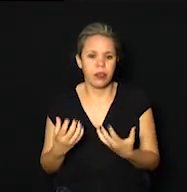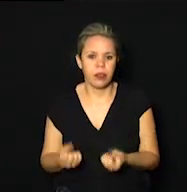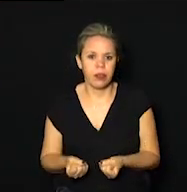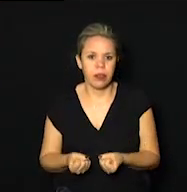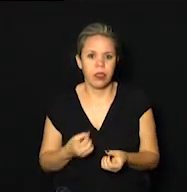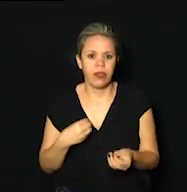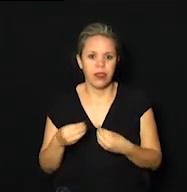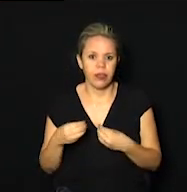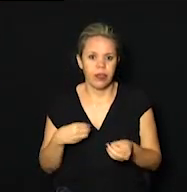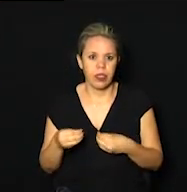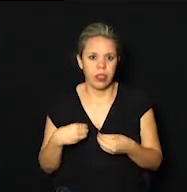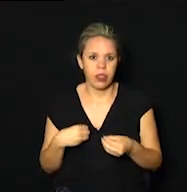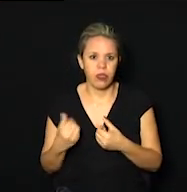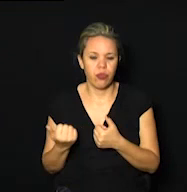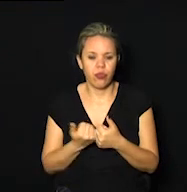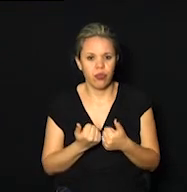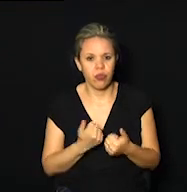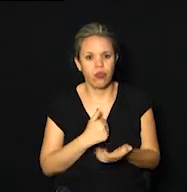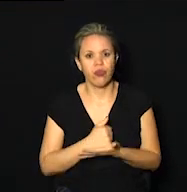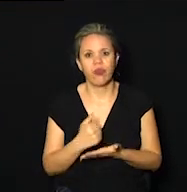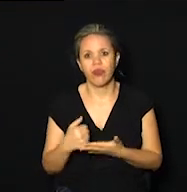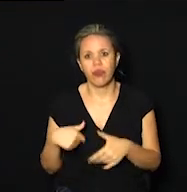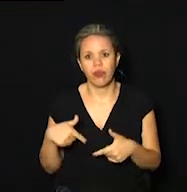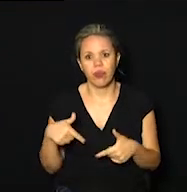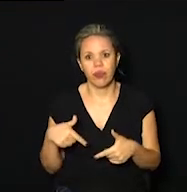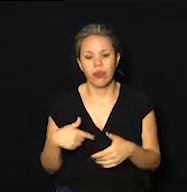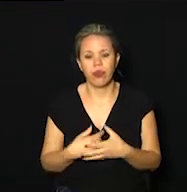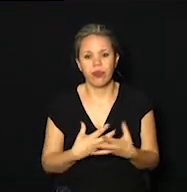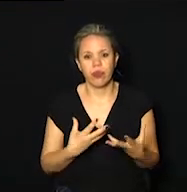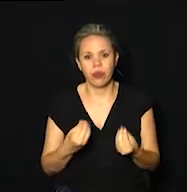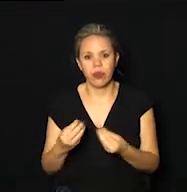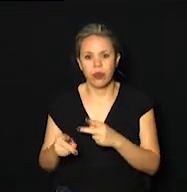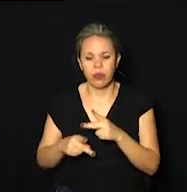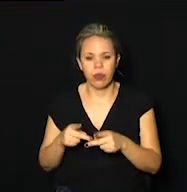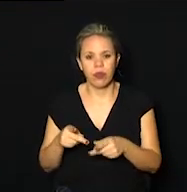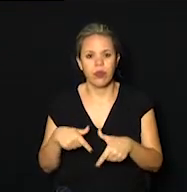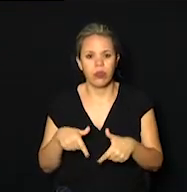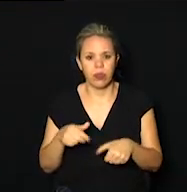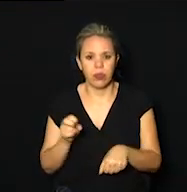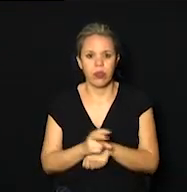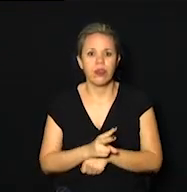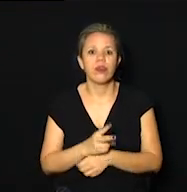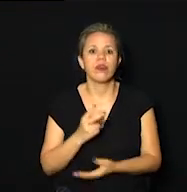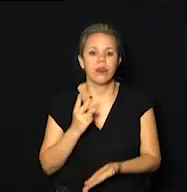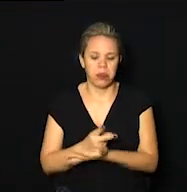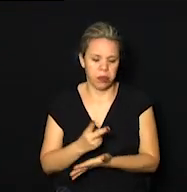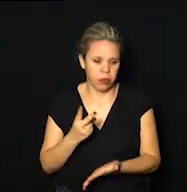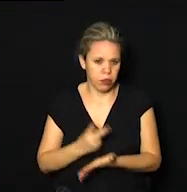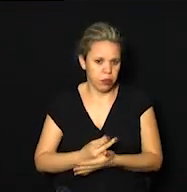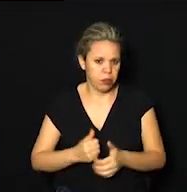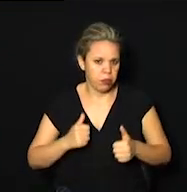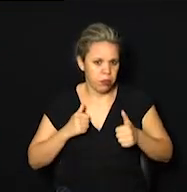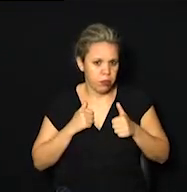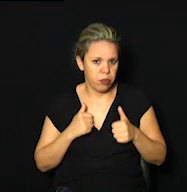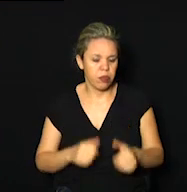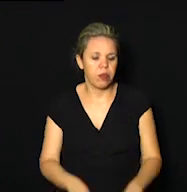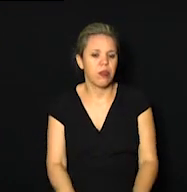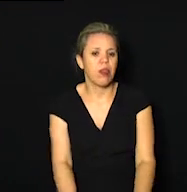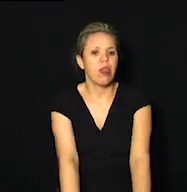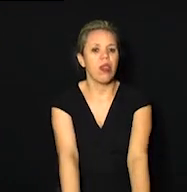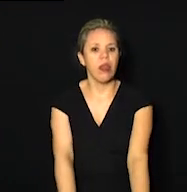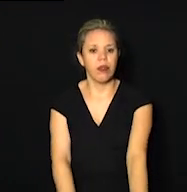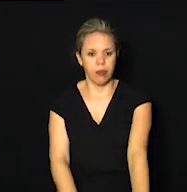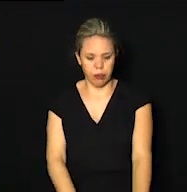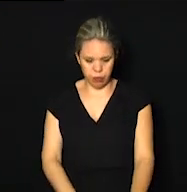flexibilização do contrato de trabalho, muitos empregos foram salvos, viu Gabriel? Segundo aí esses